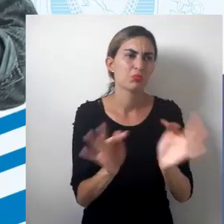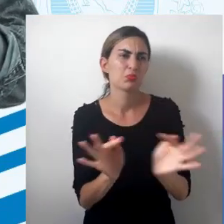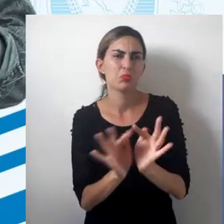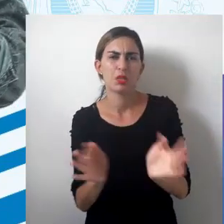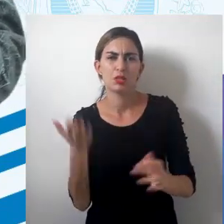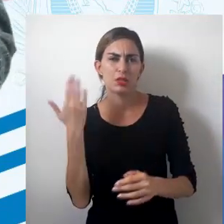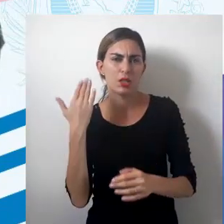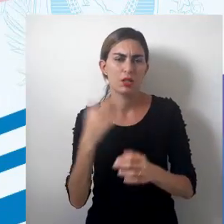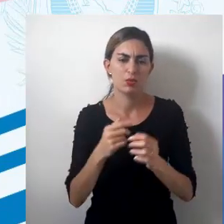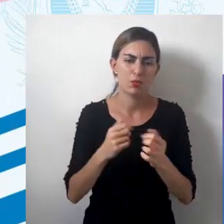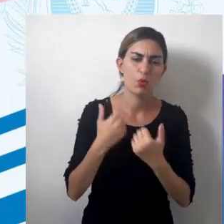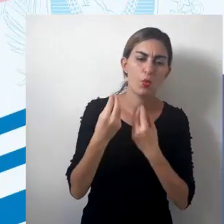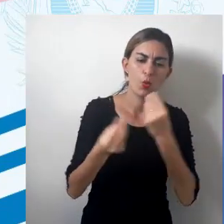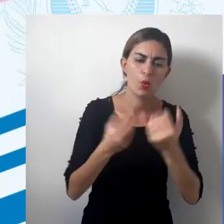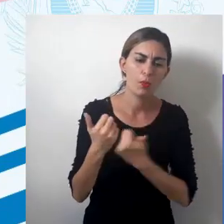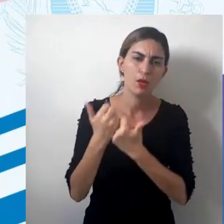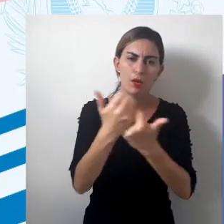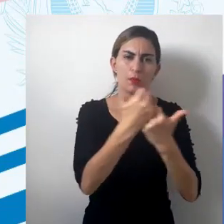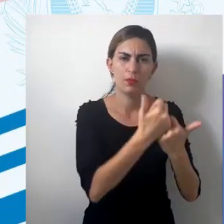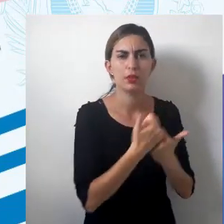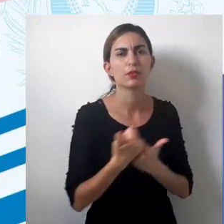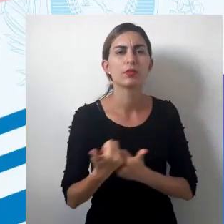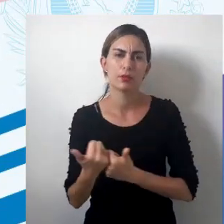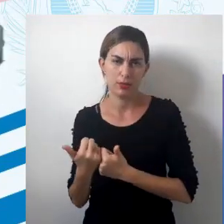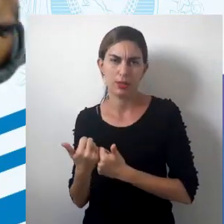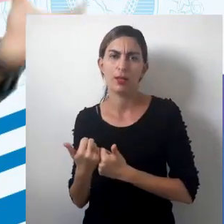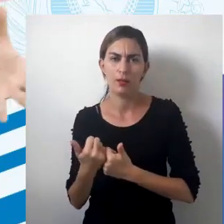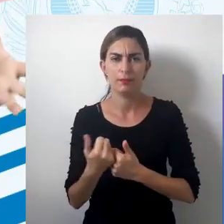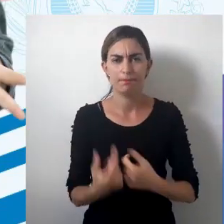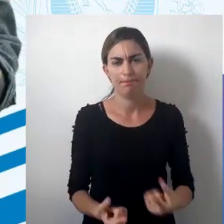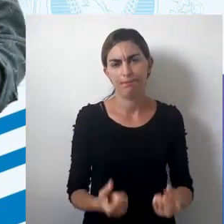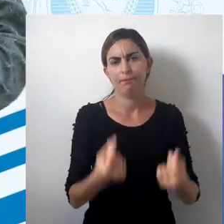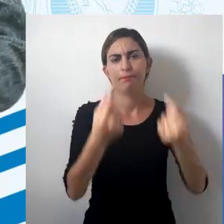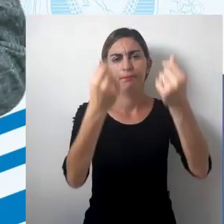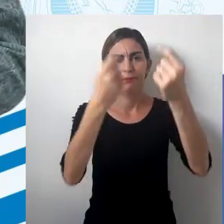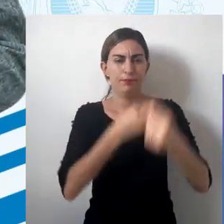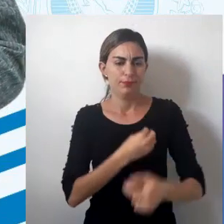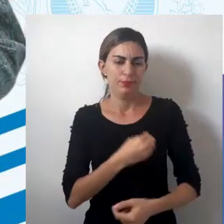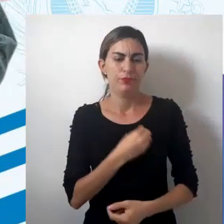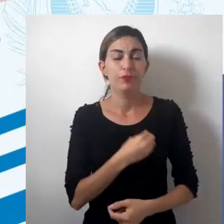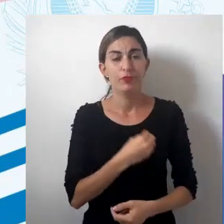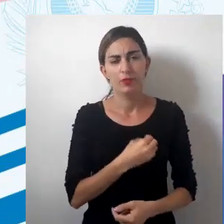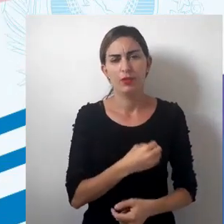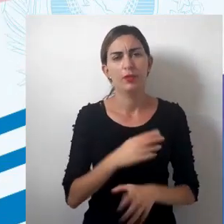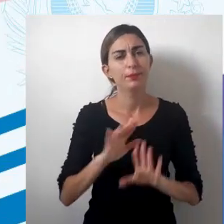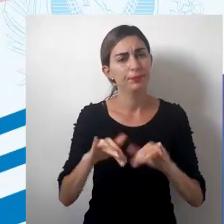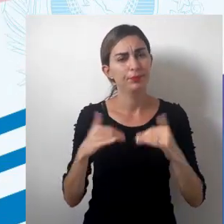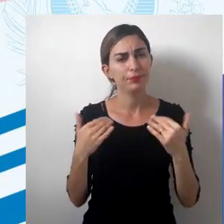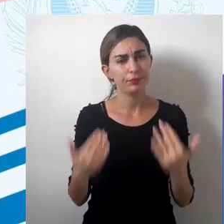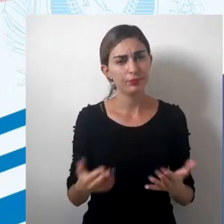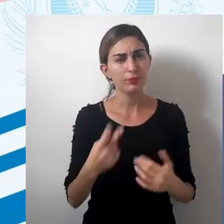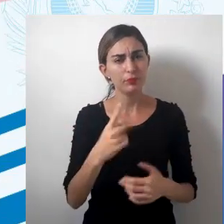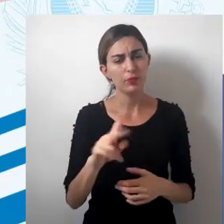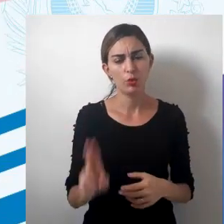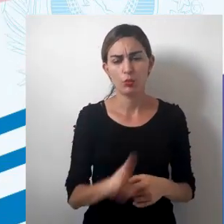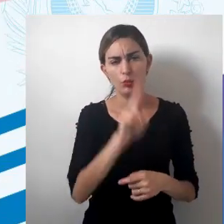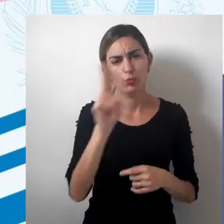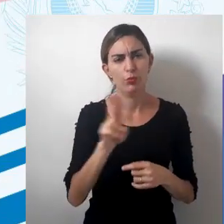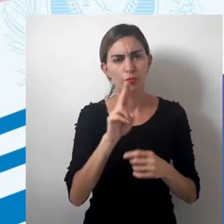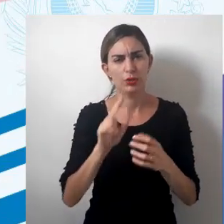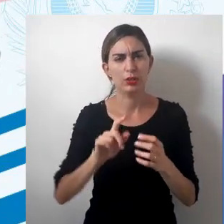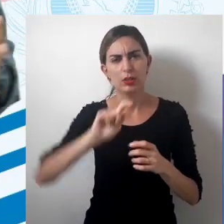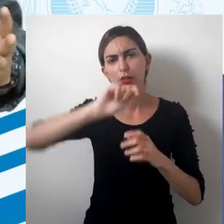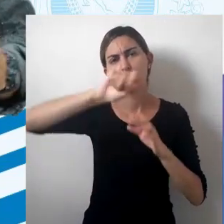formas de representar esses espaços de potencialidade econômica para a sobrevivência. Então, ele utiliza